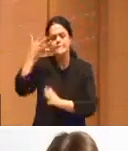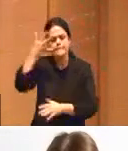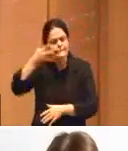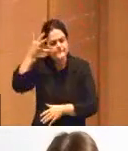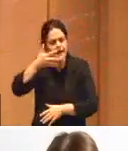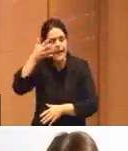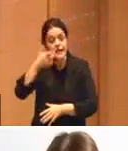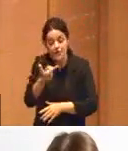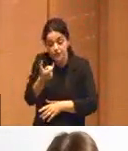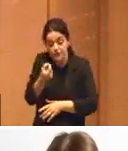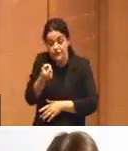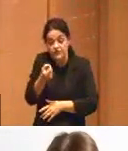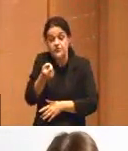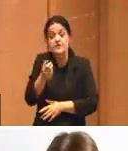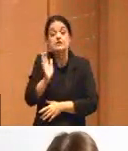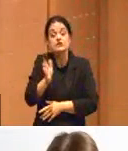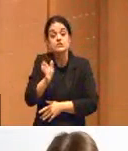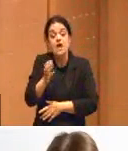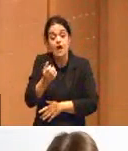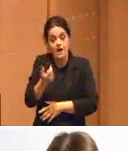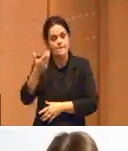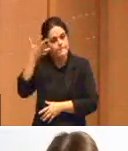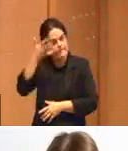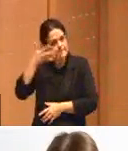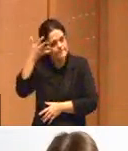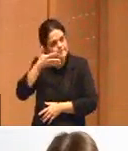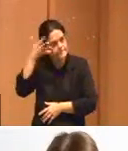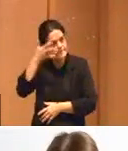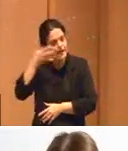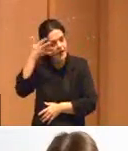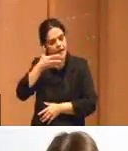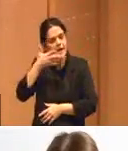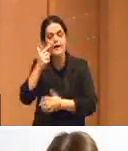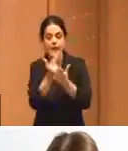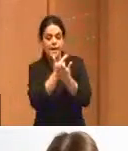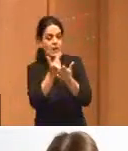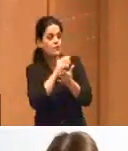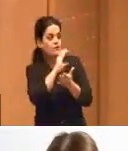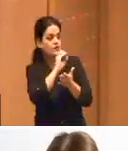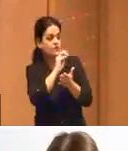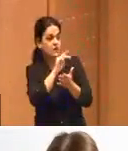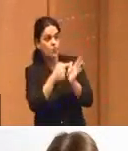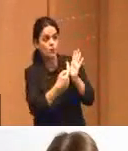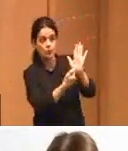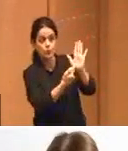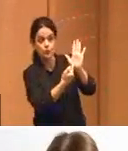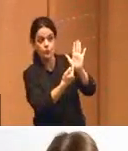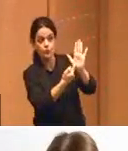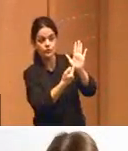20ª palestra sobre chat GPT e educação. A revista Cult está com a... Obrigado.